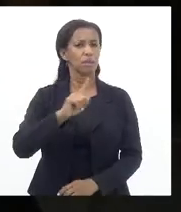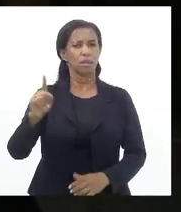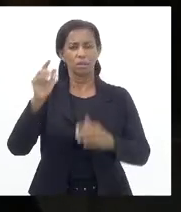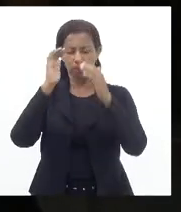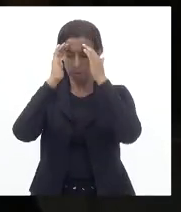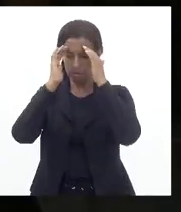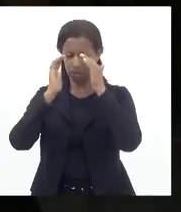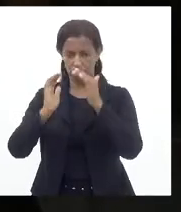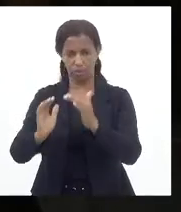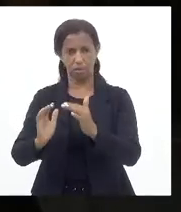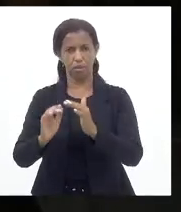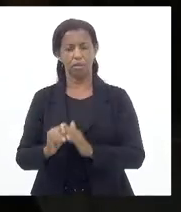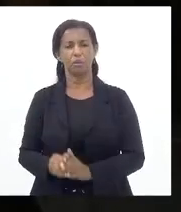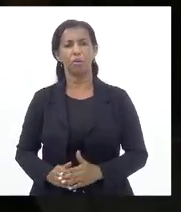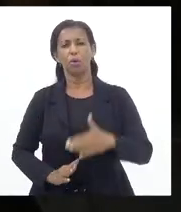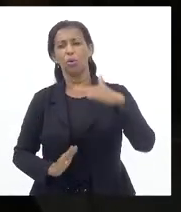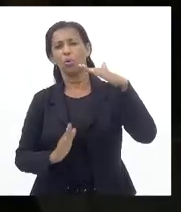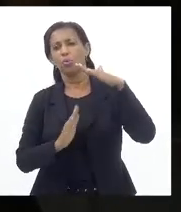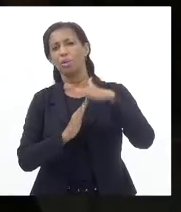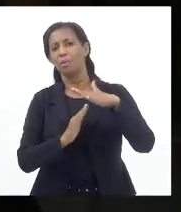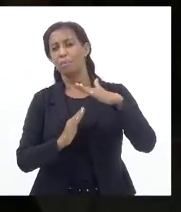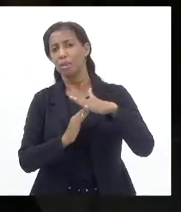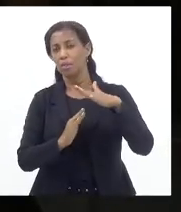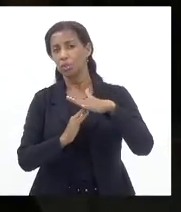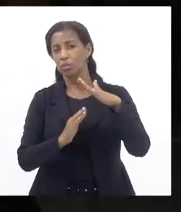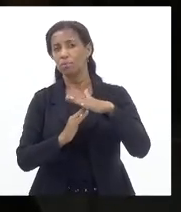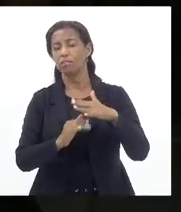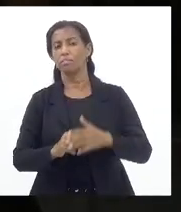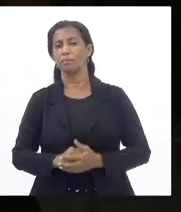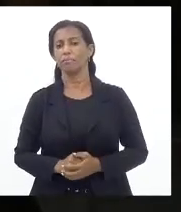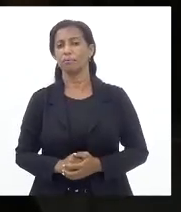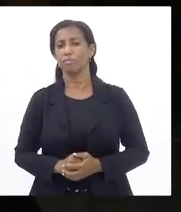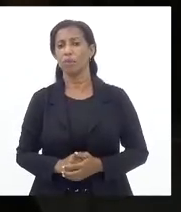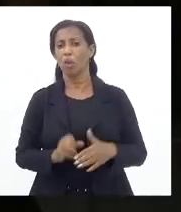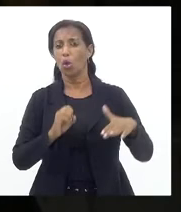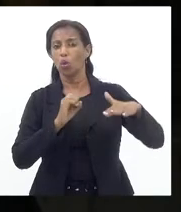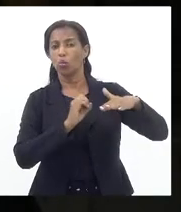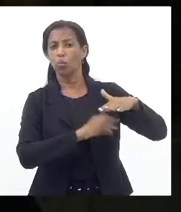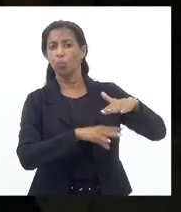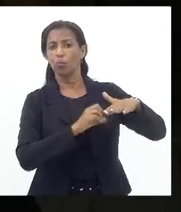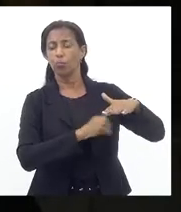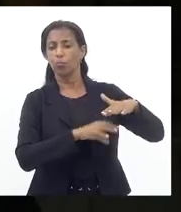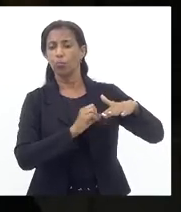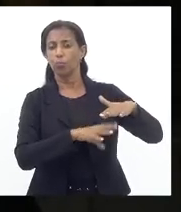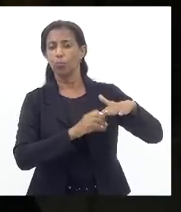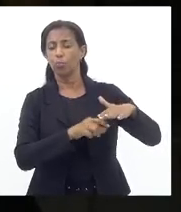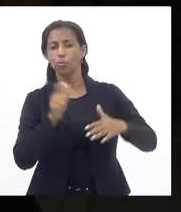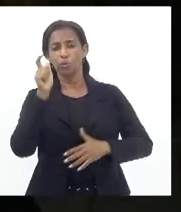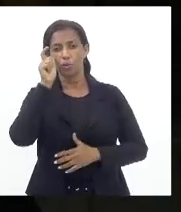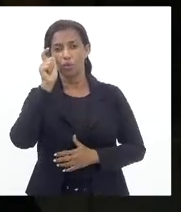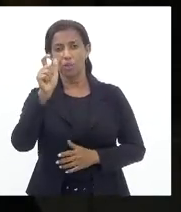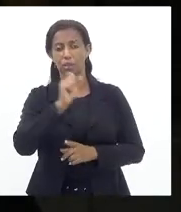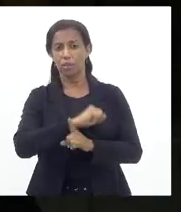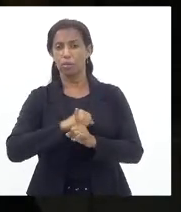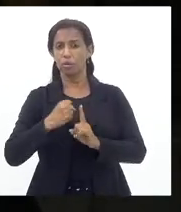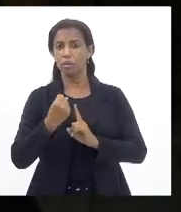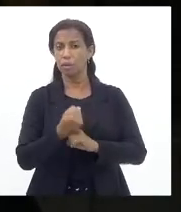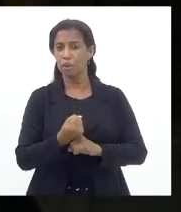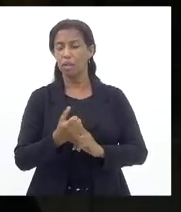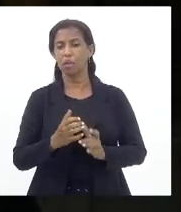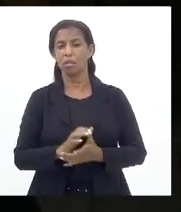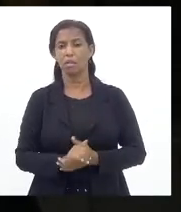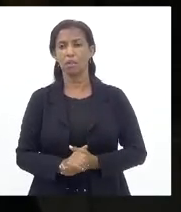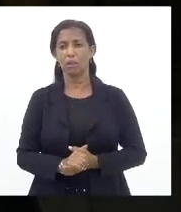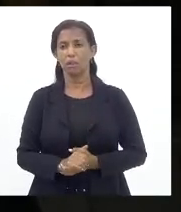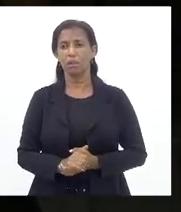O limite Definido No fundo De habitação De interesse Social Onde